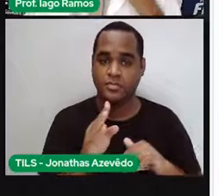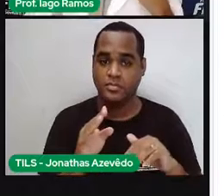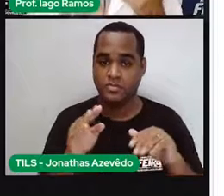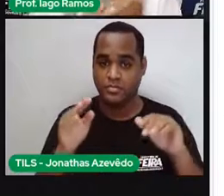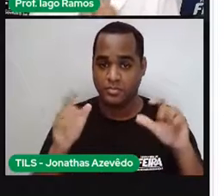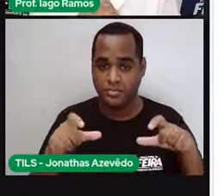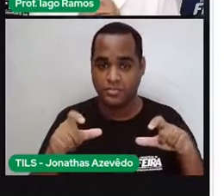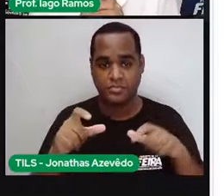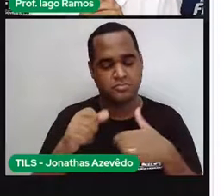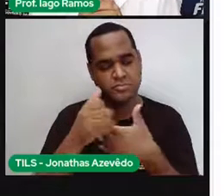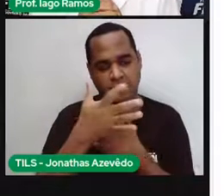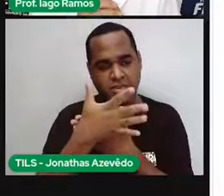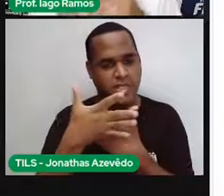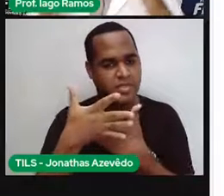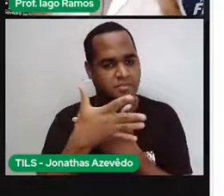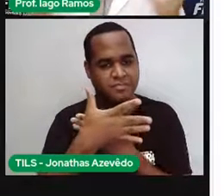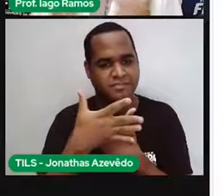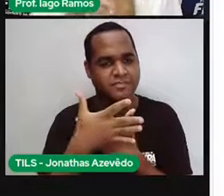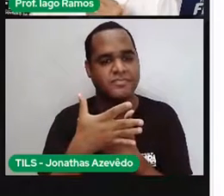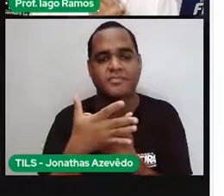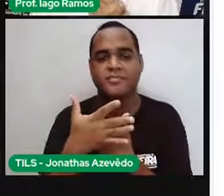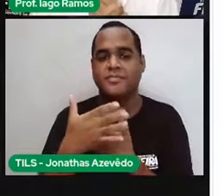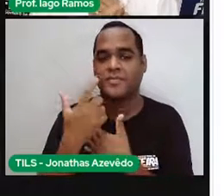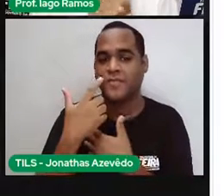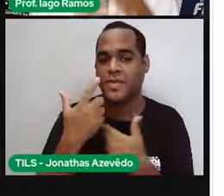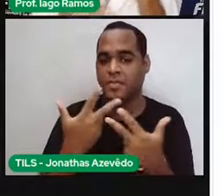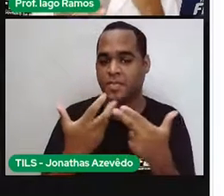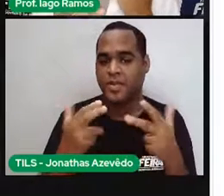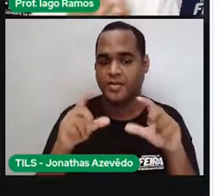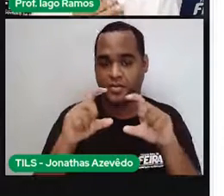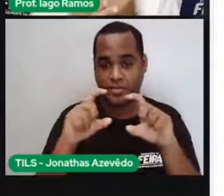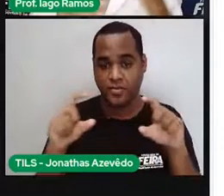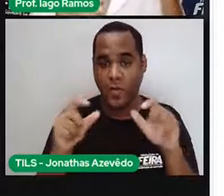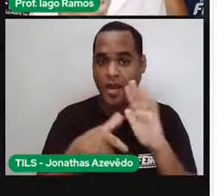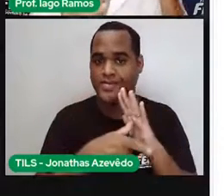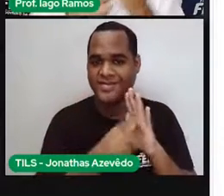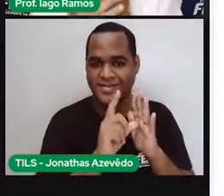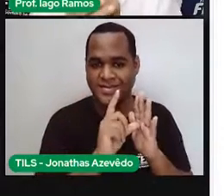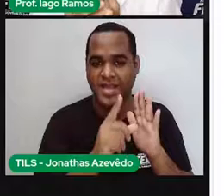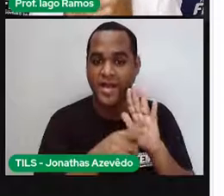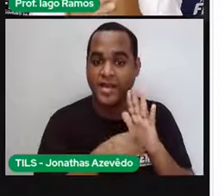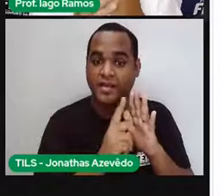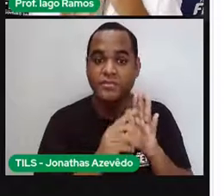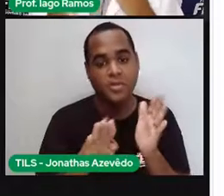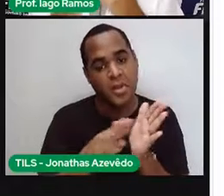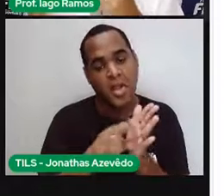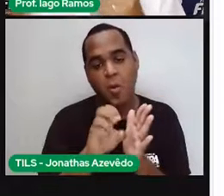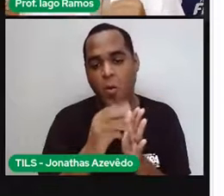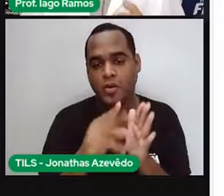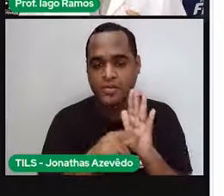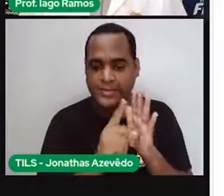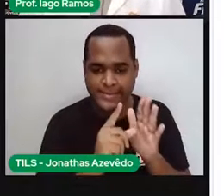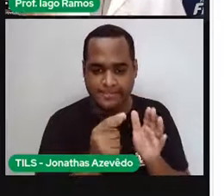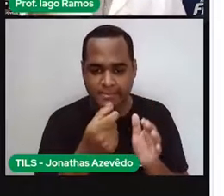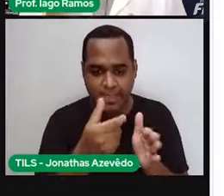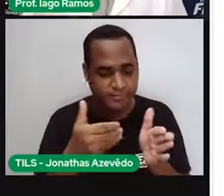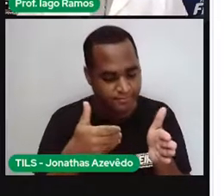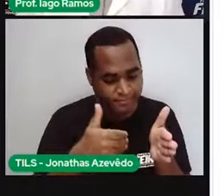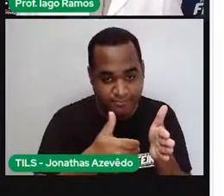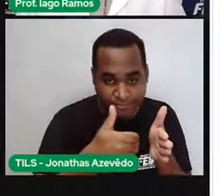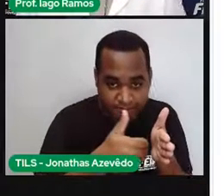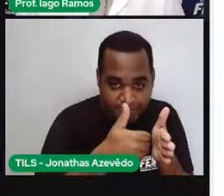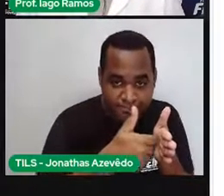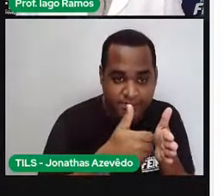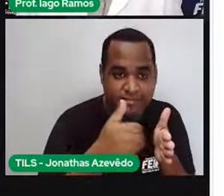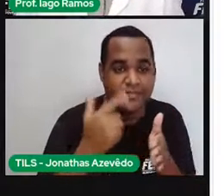frente de uma cidade, geralmente aparece essa placa. Antes de chegar, antes de passar pela frente de uma cidade, aparece